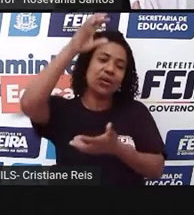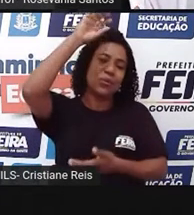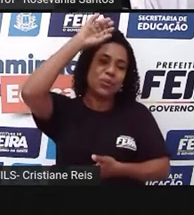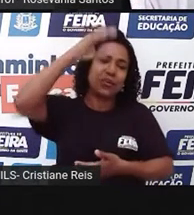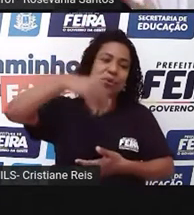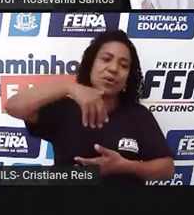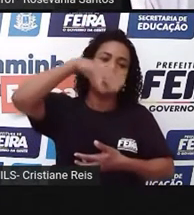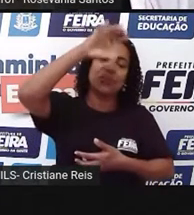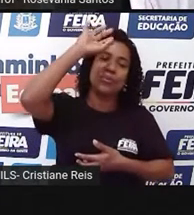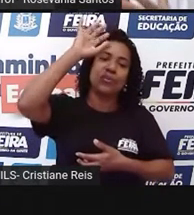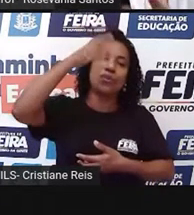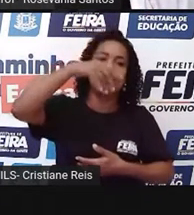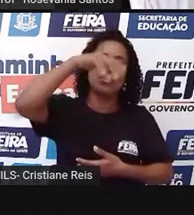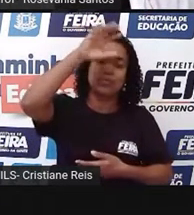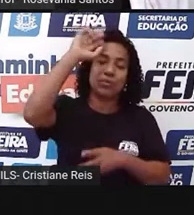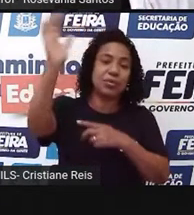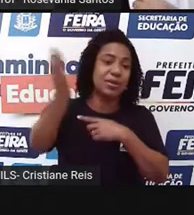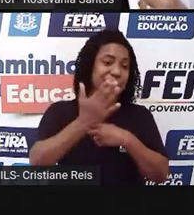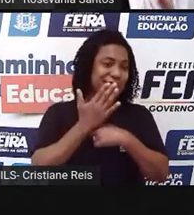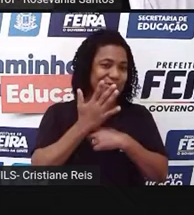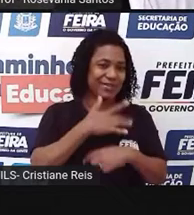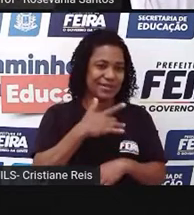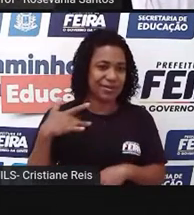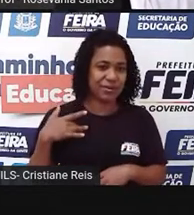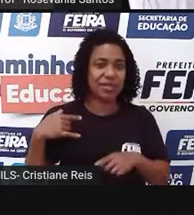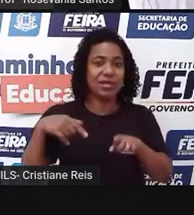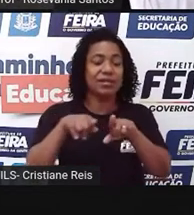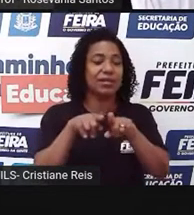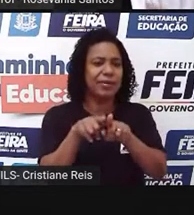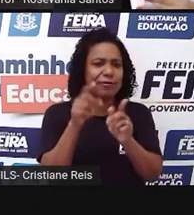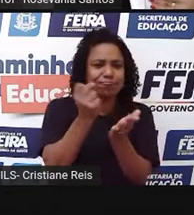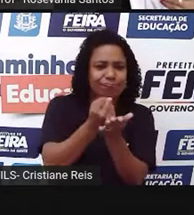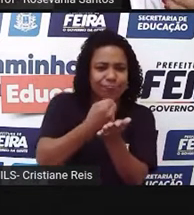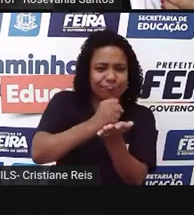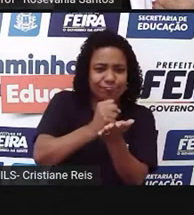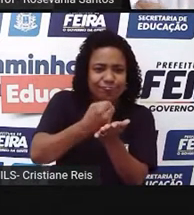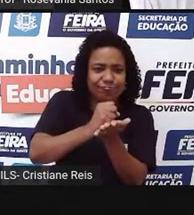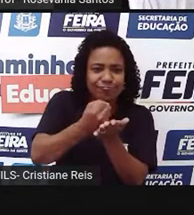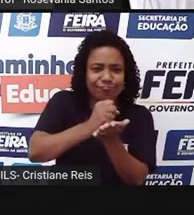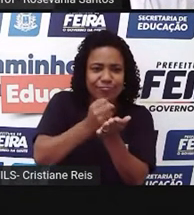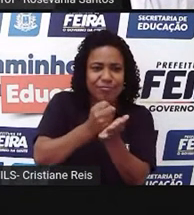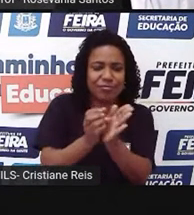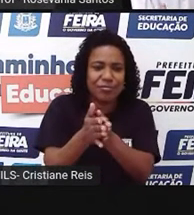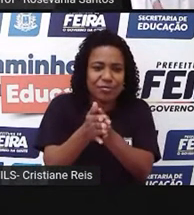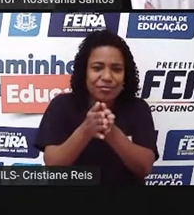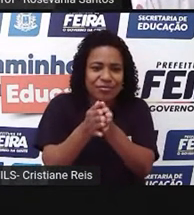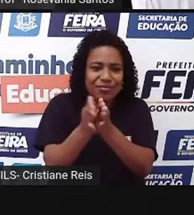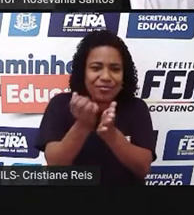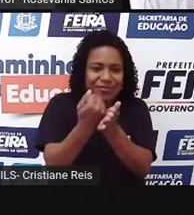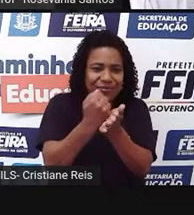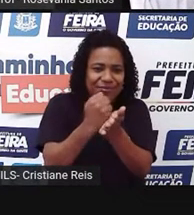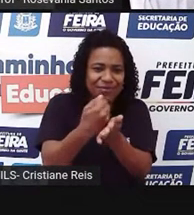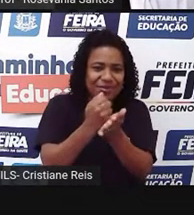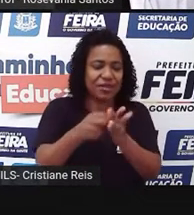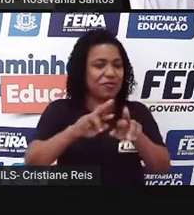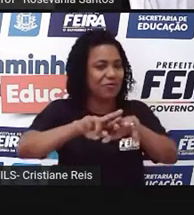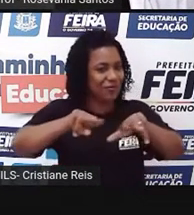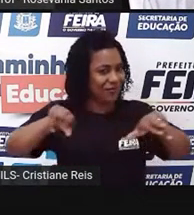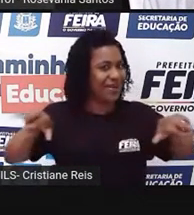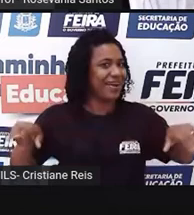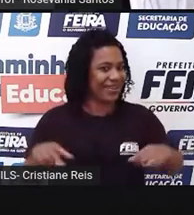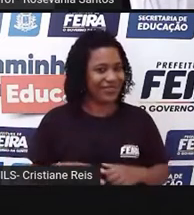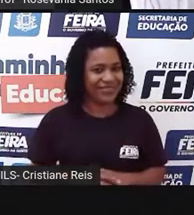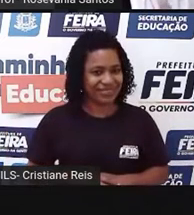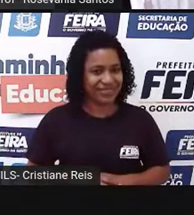essas folhas, essas sementes, temperar as coisas. Então a gente tá muito, bora dizer